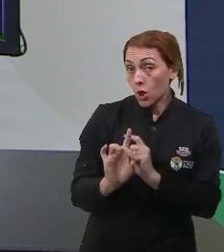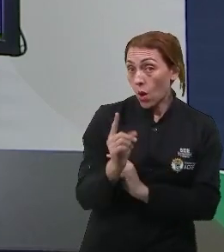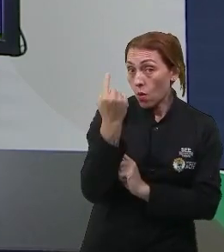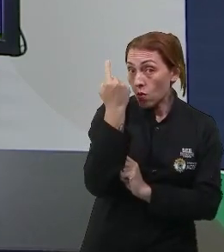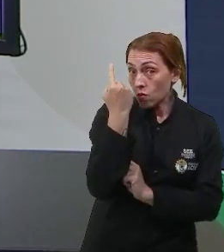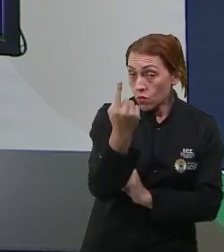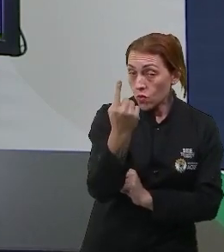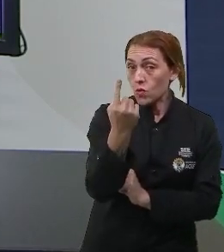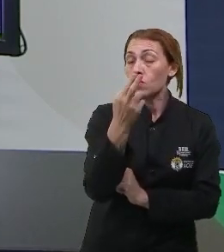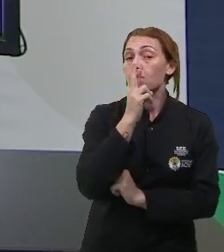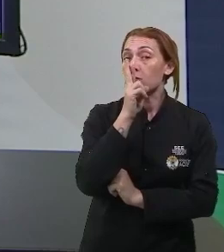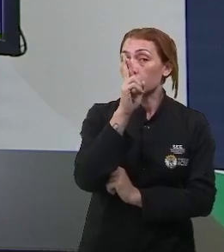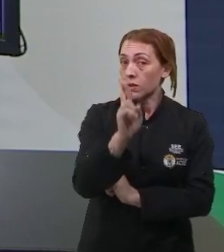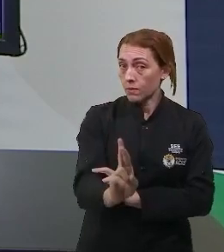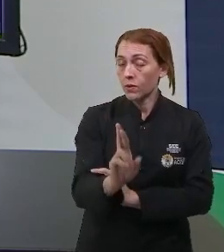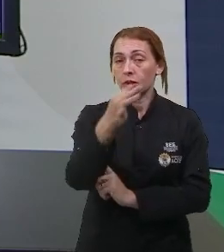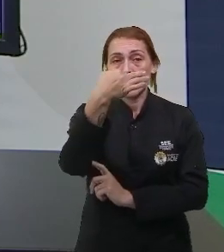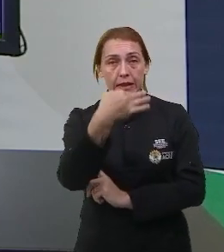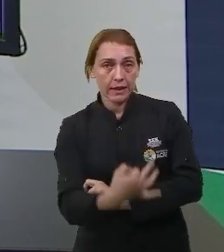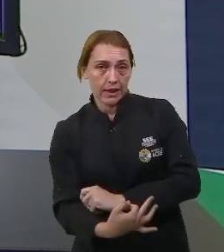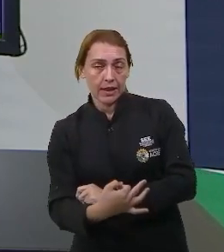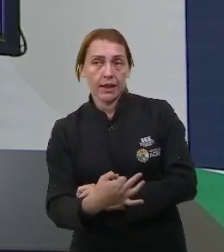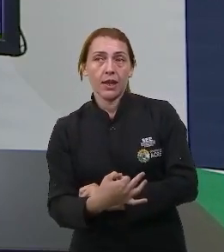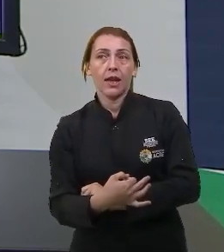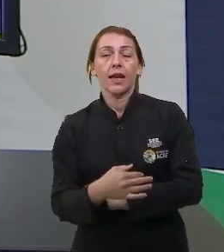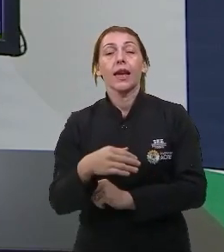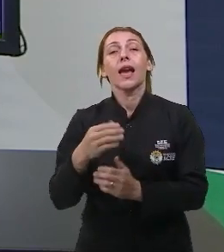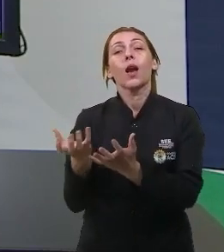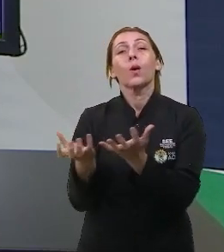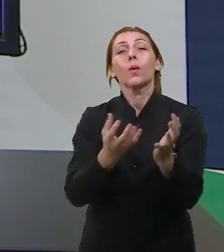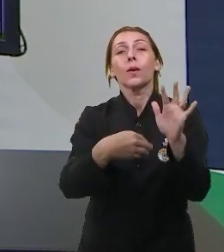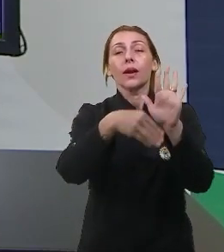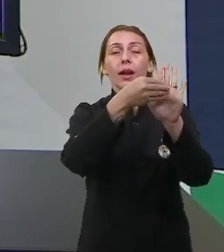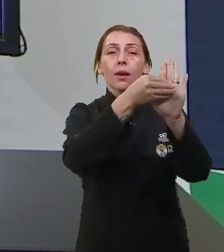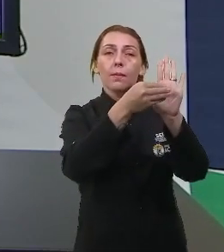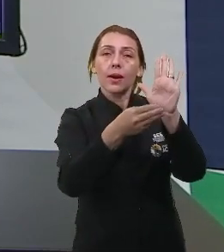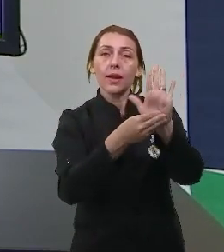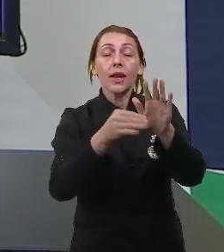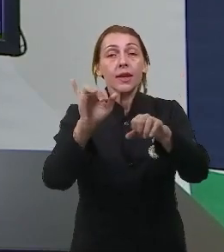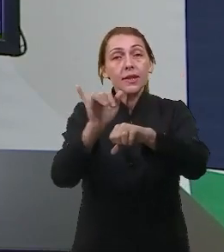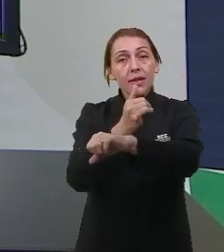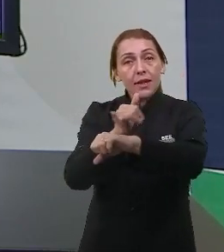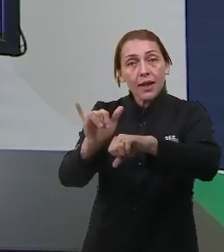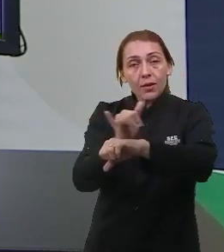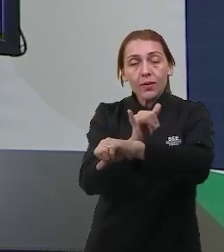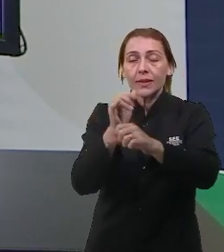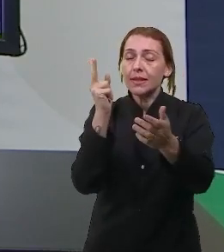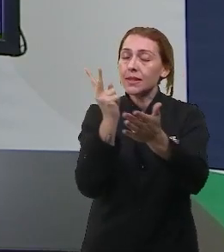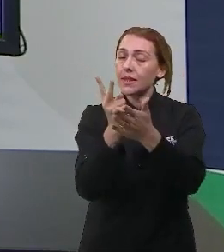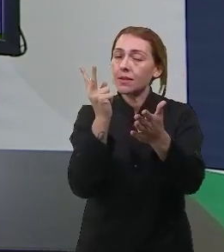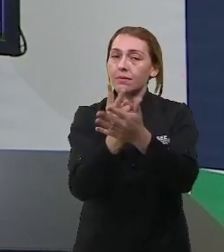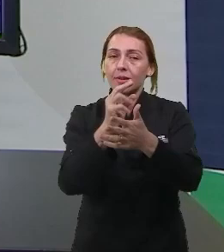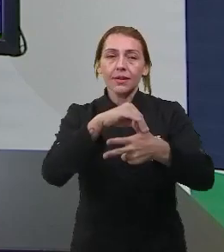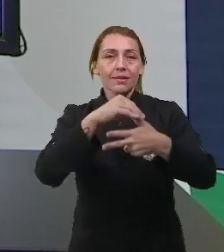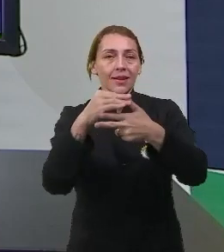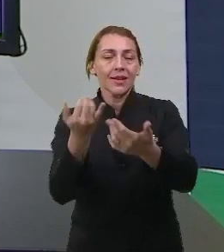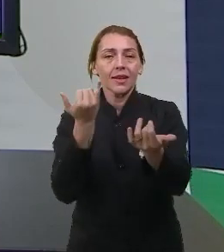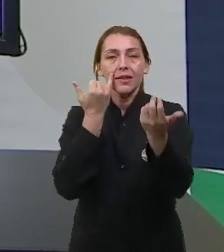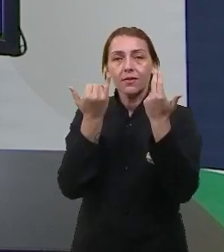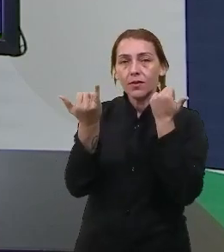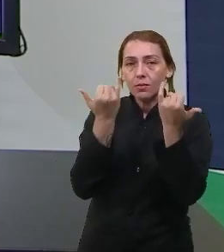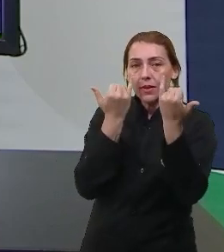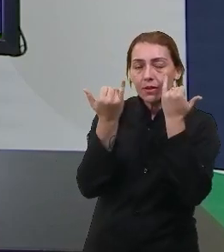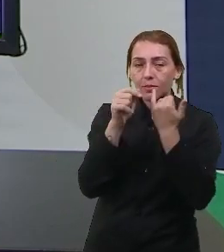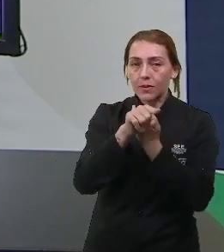uma delas responde a questão. Isso a gente chama de gabarito e de extrator. O Enem sempre vai trazer essas informações para